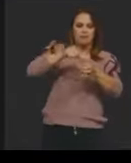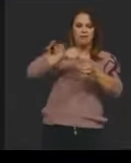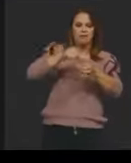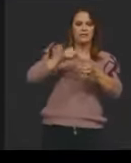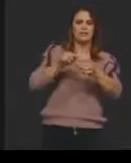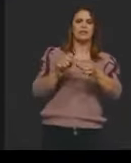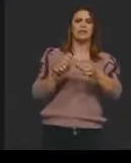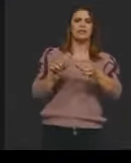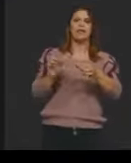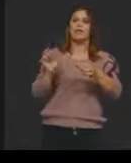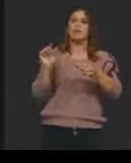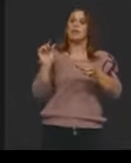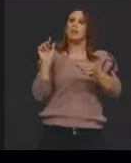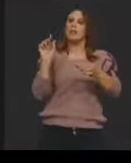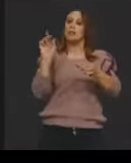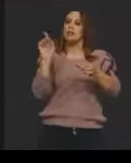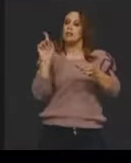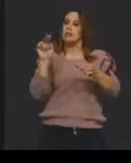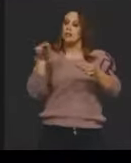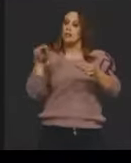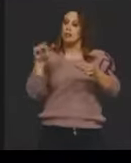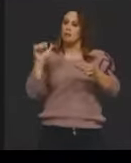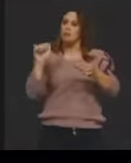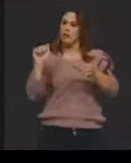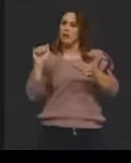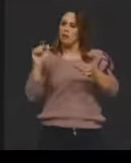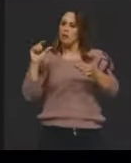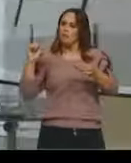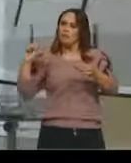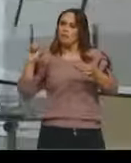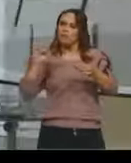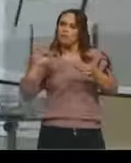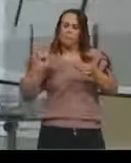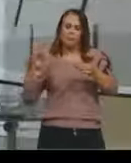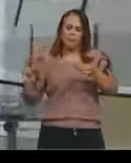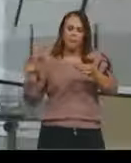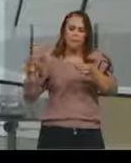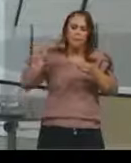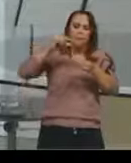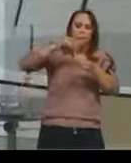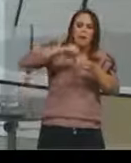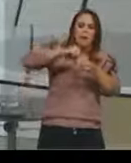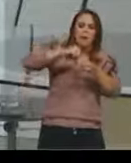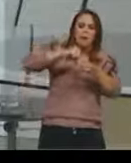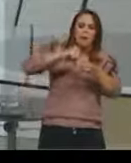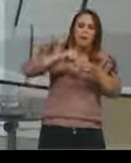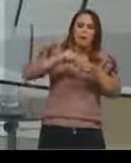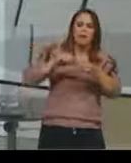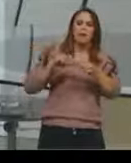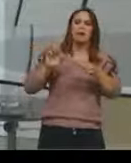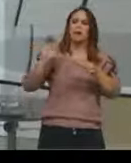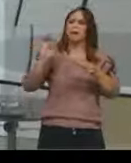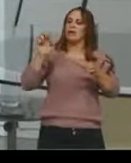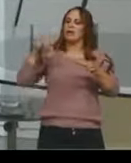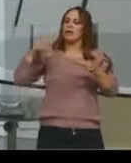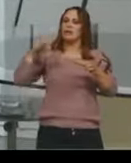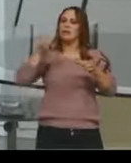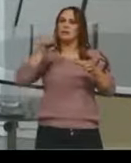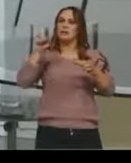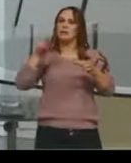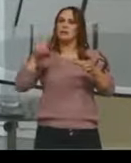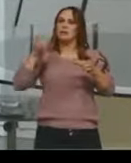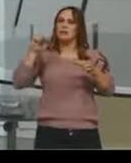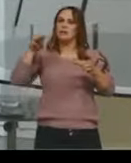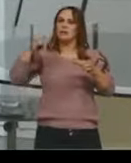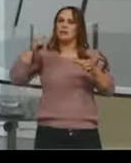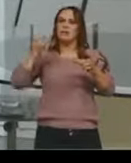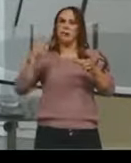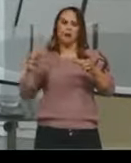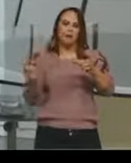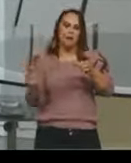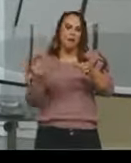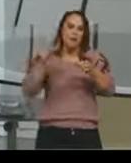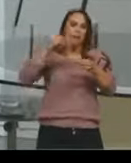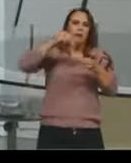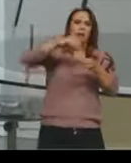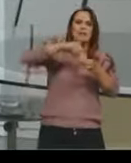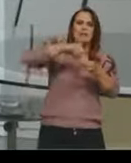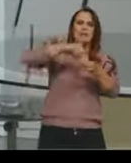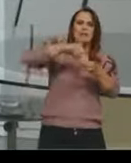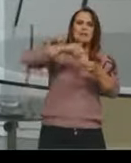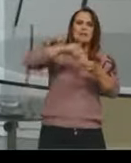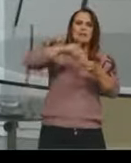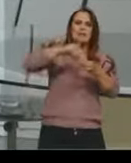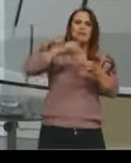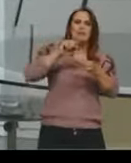DNA, aplicar tudo e as enzimas responsáveis lá para estar fazendo isso. Depois, eu vou estar preparando